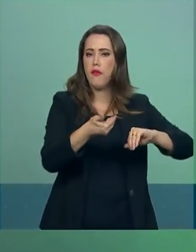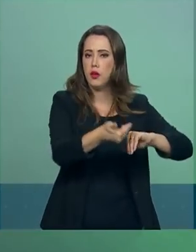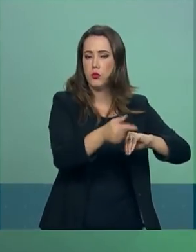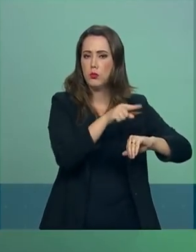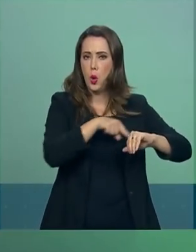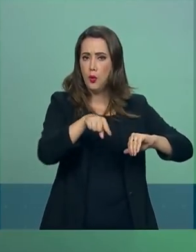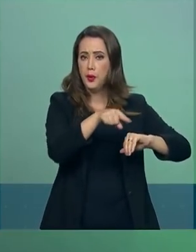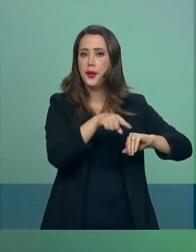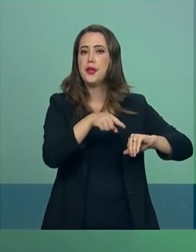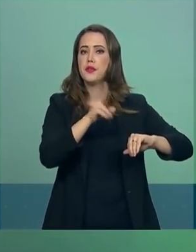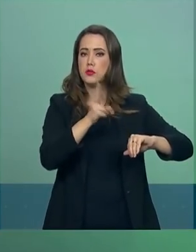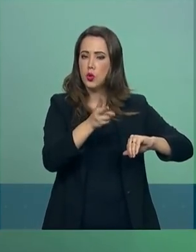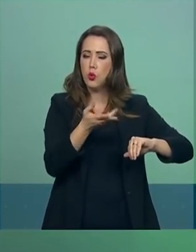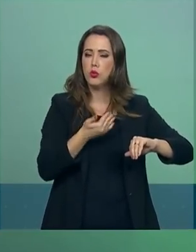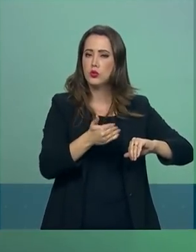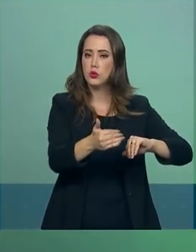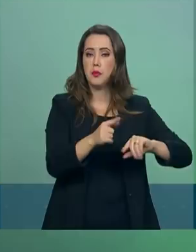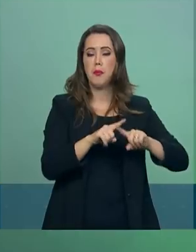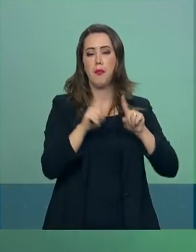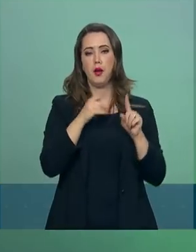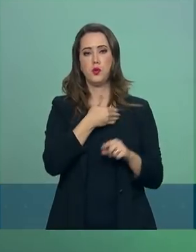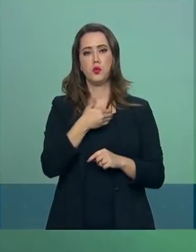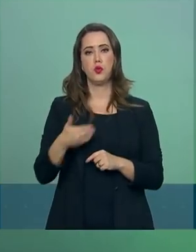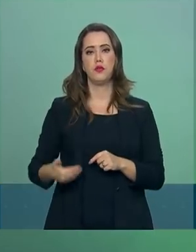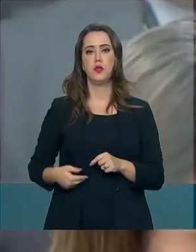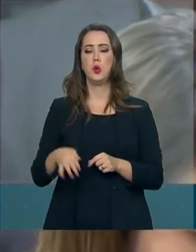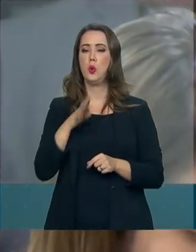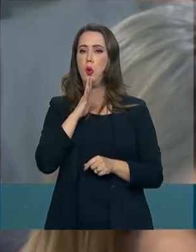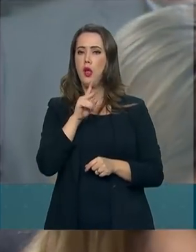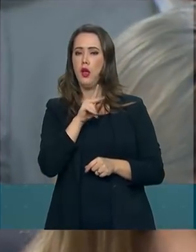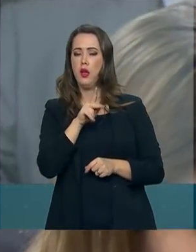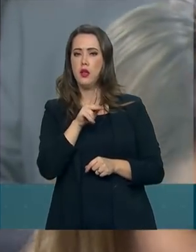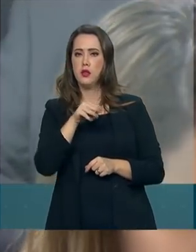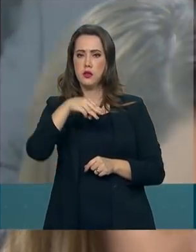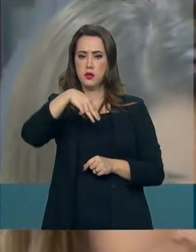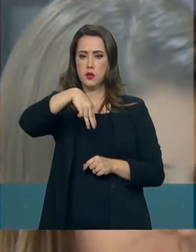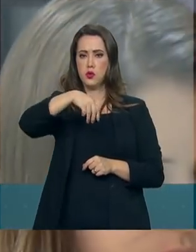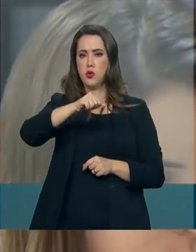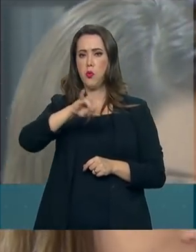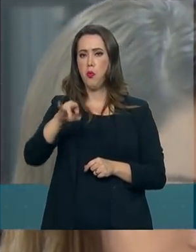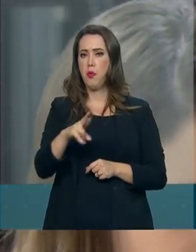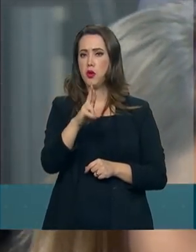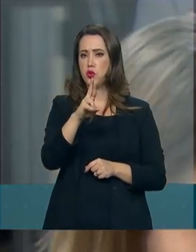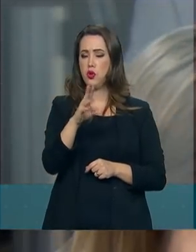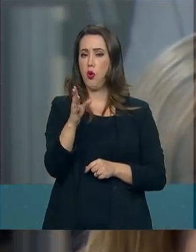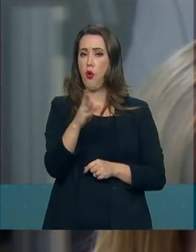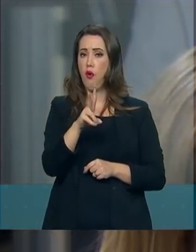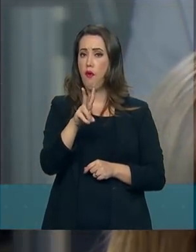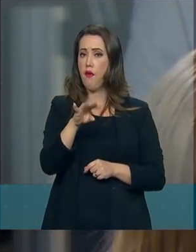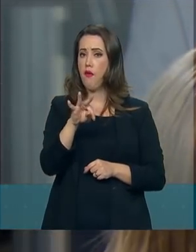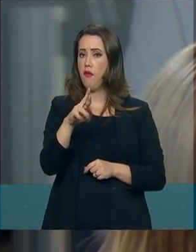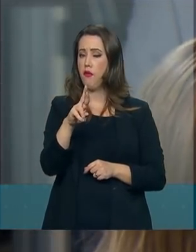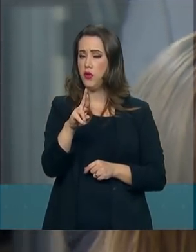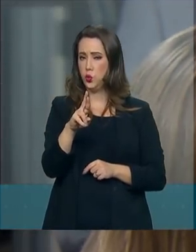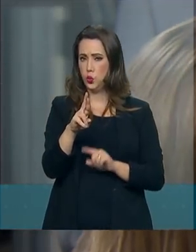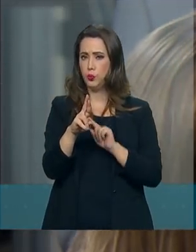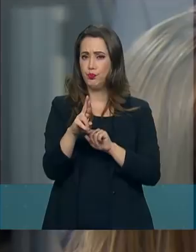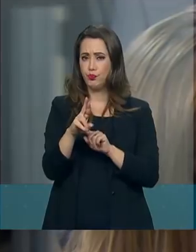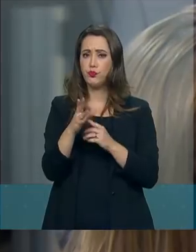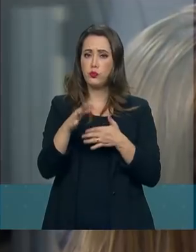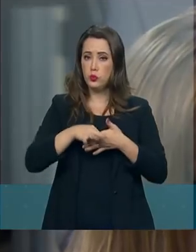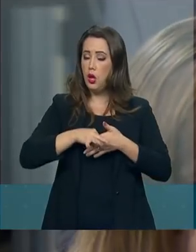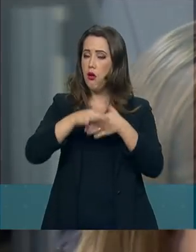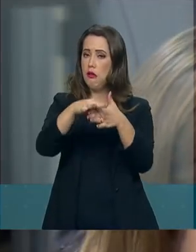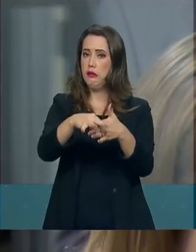o governo, o presidente reconhece o Major Vitor Hugo como o líder com capacidade para articular os interesses do